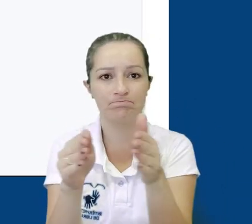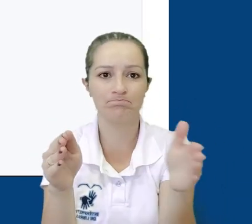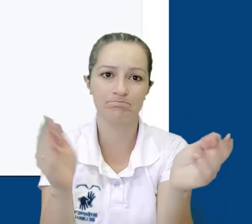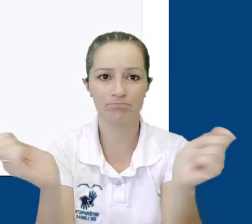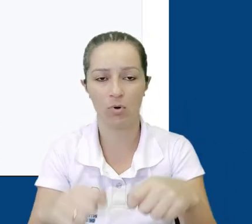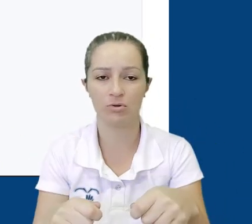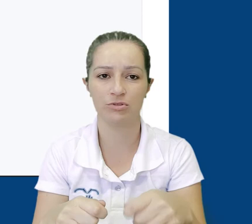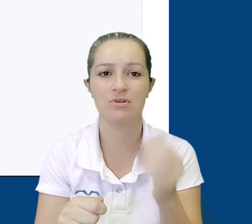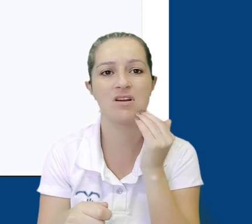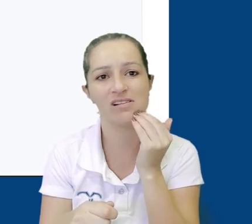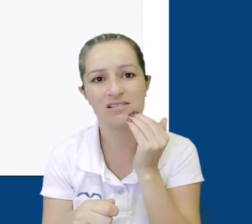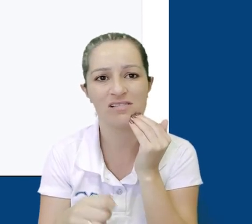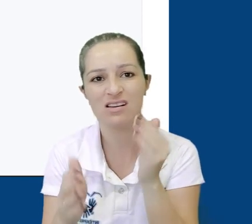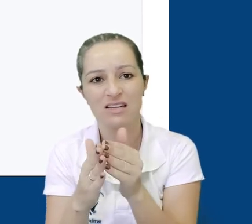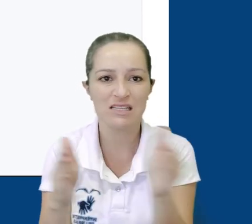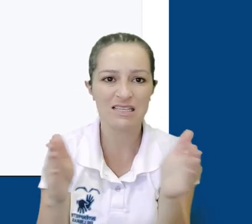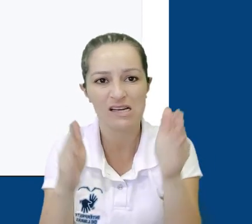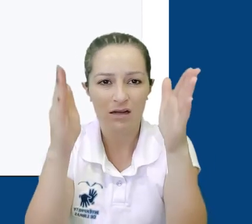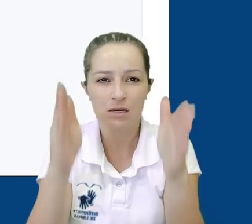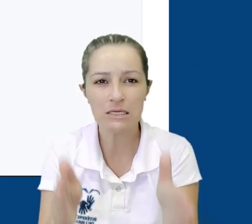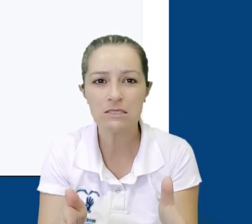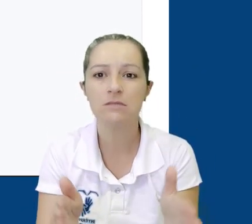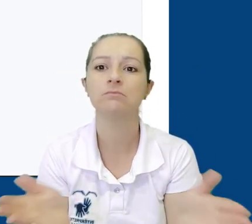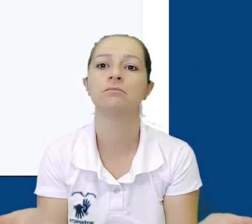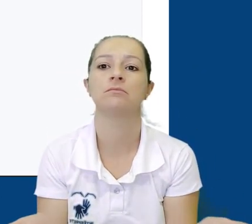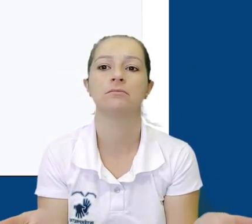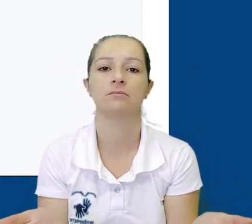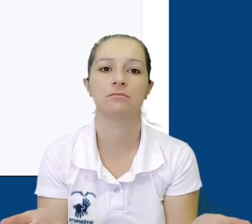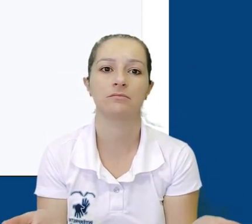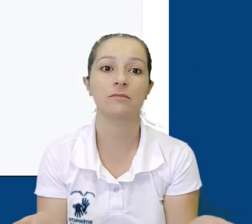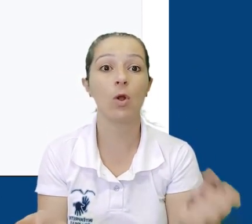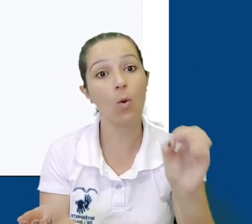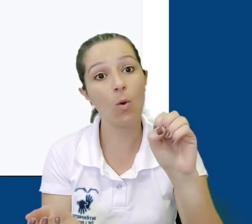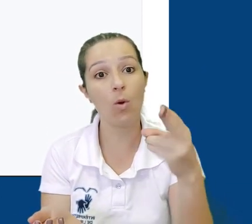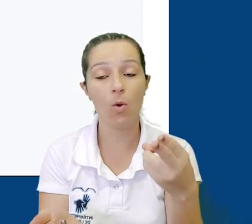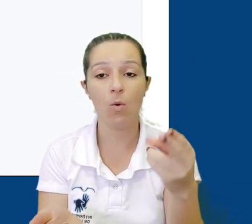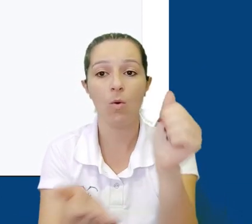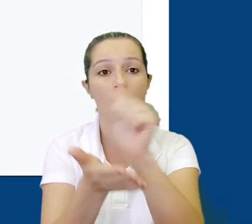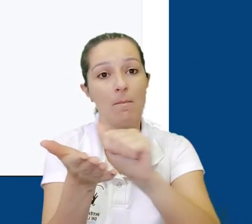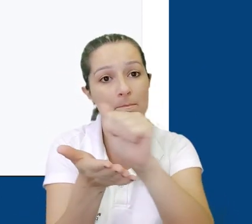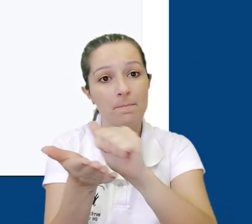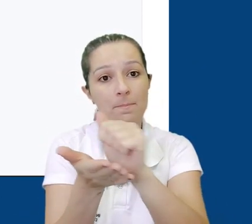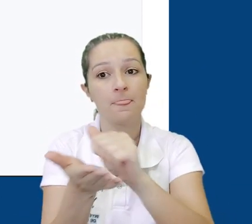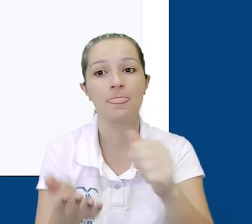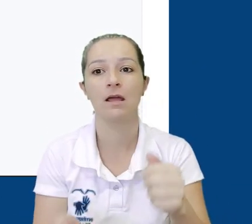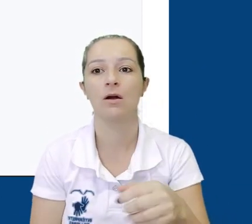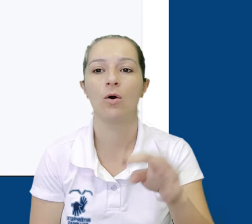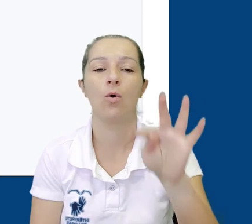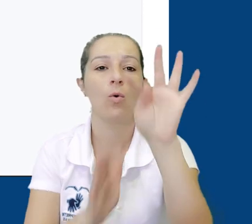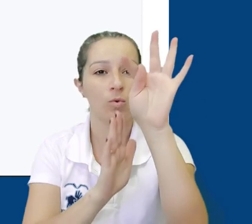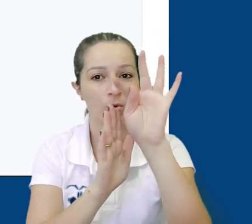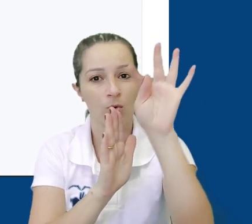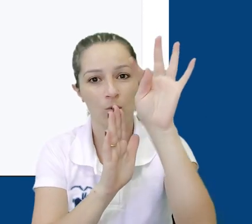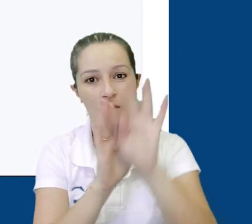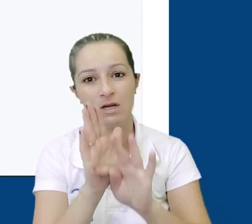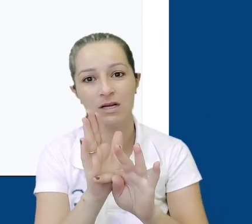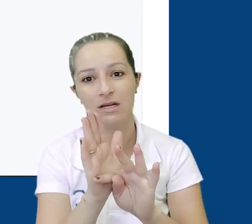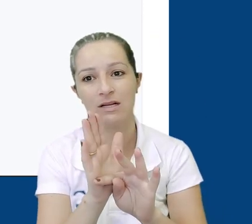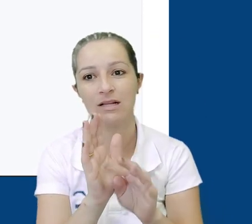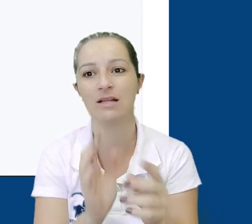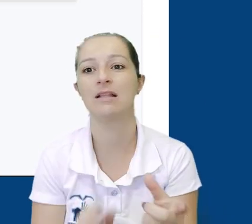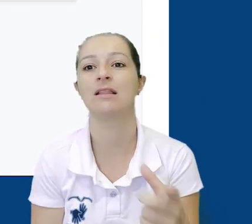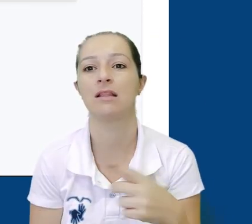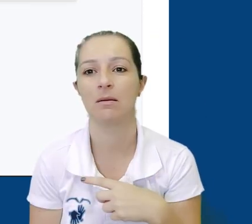E por fim, podemos limpar toda a formatação que fizemos até agora, sem precisar deletar a forma, basta clicar no T com o traço em